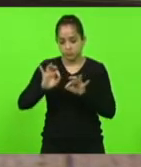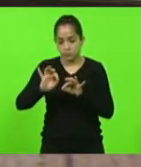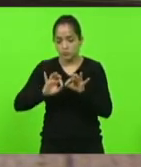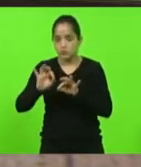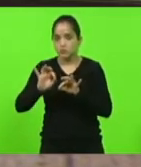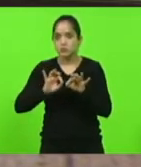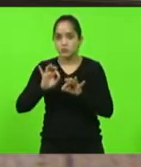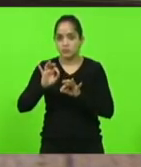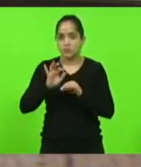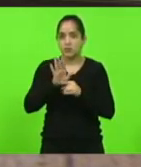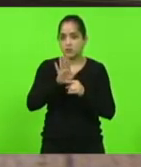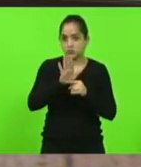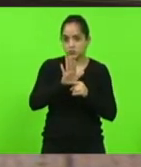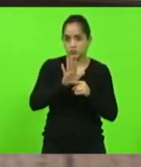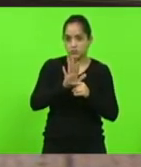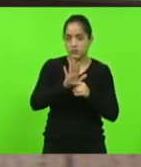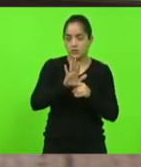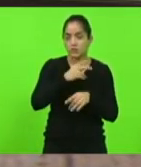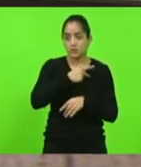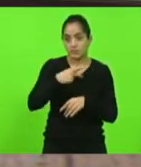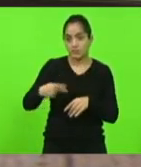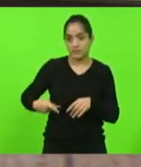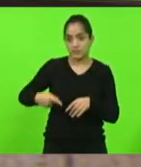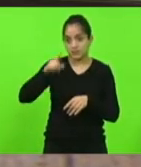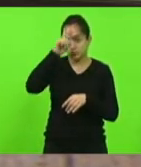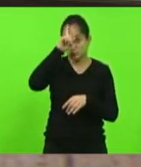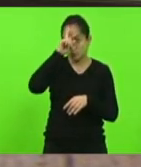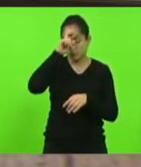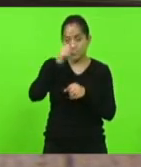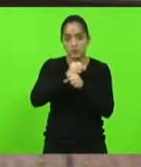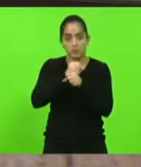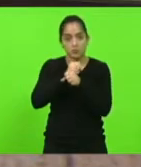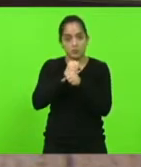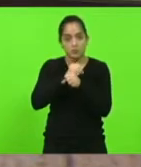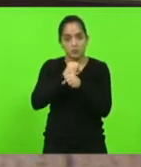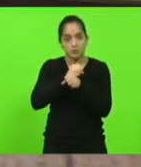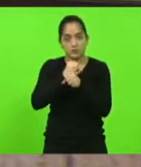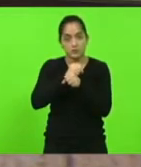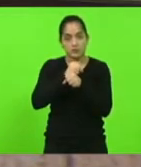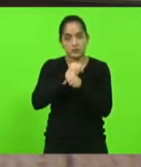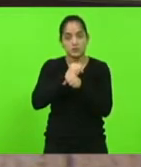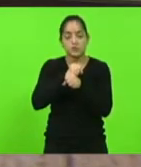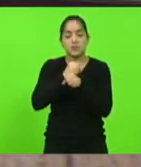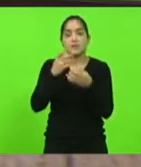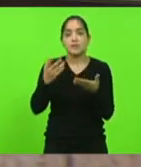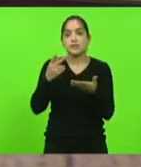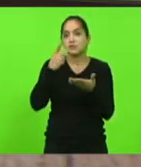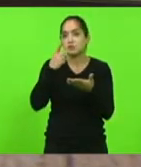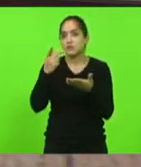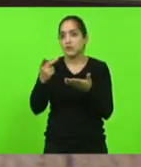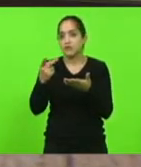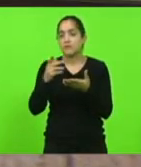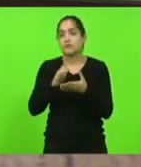fui presidente desse hospital por muitos anos e a gente falava sempre pessoal